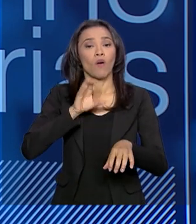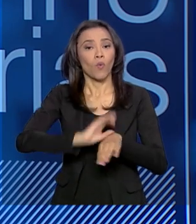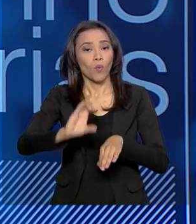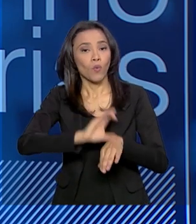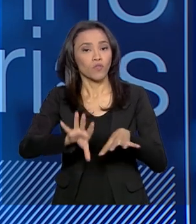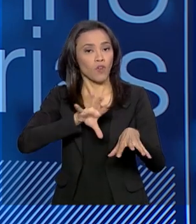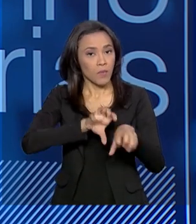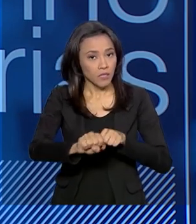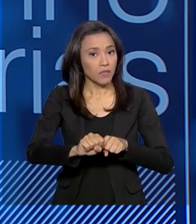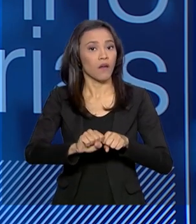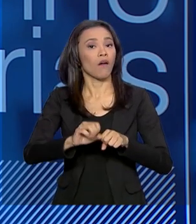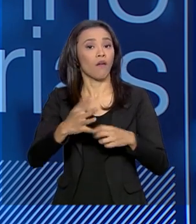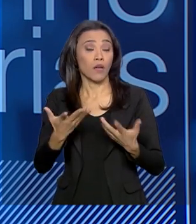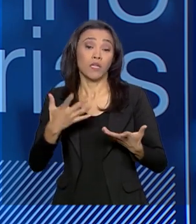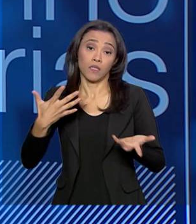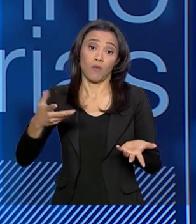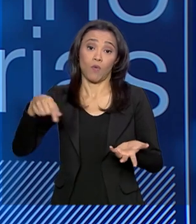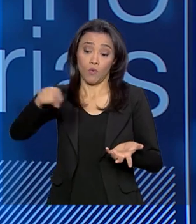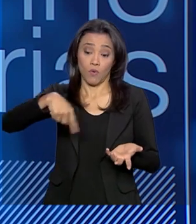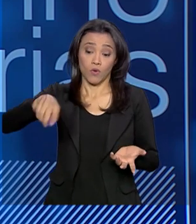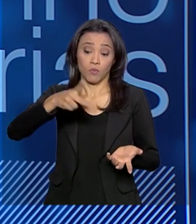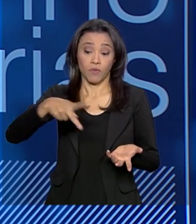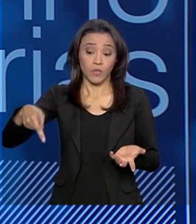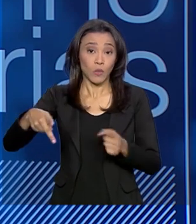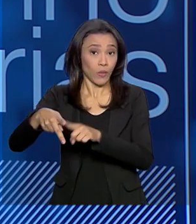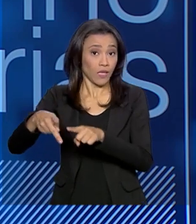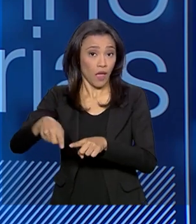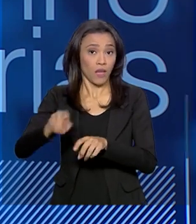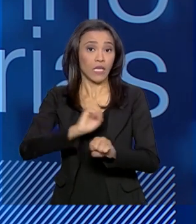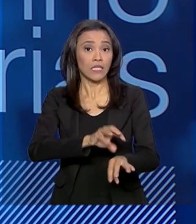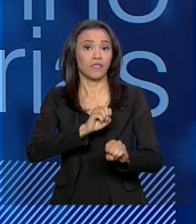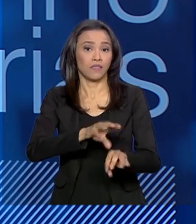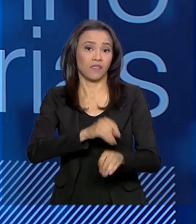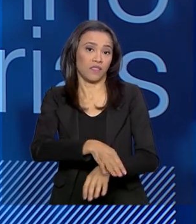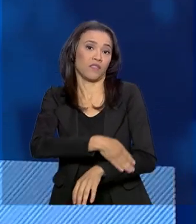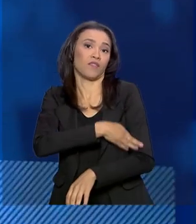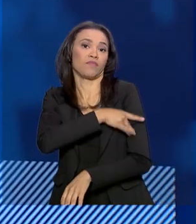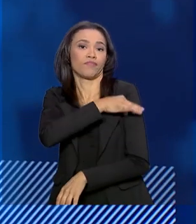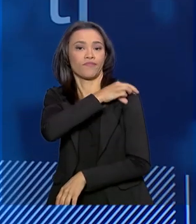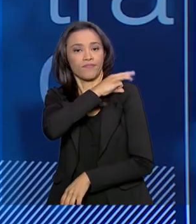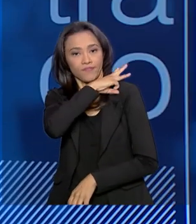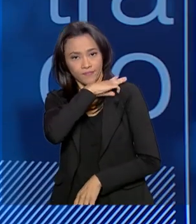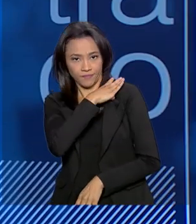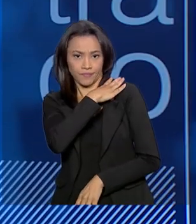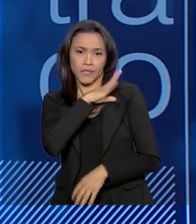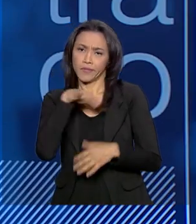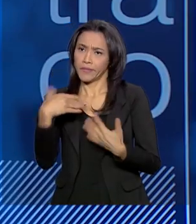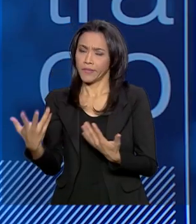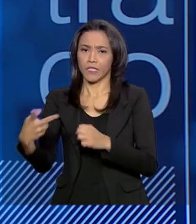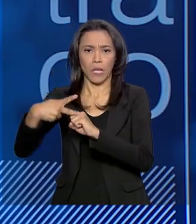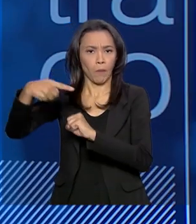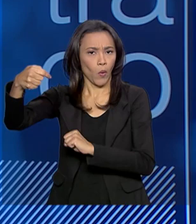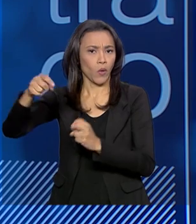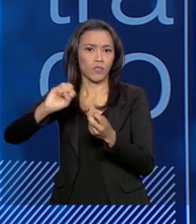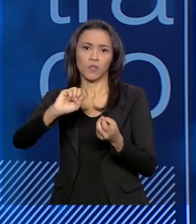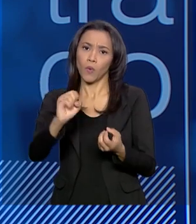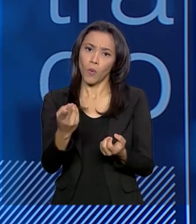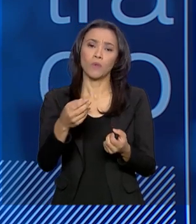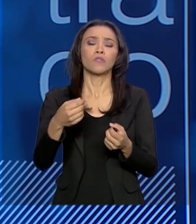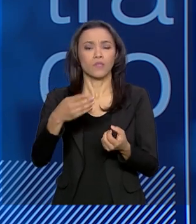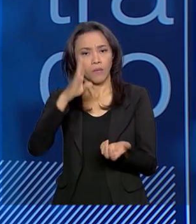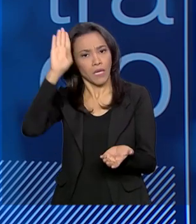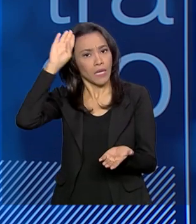o professor da básica, ele atua nos programas em que a CAPES supervisiona, seja na pós-graduação ou na graduação também.